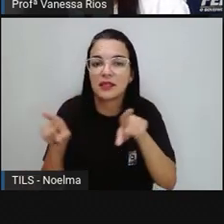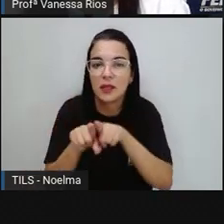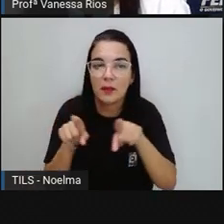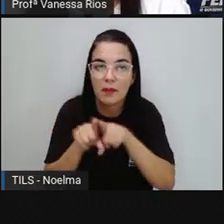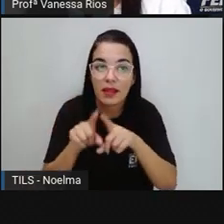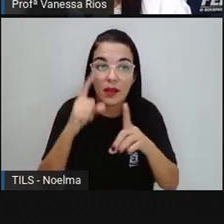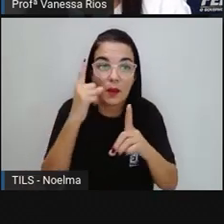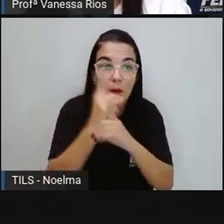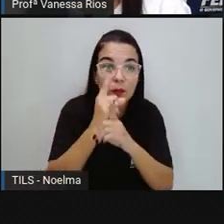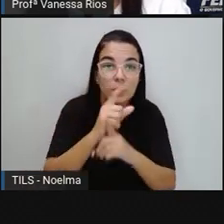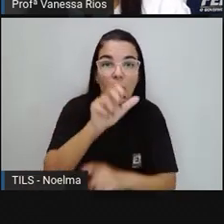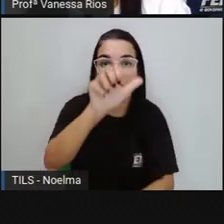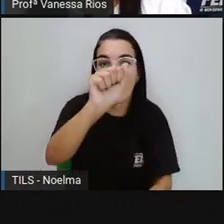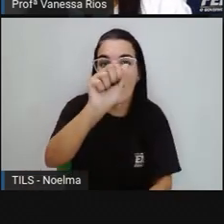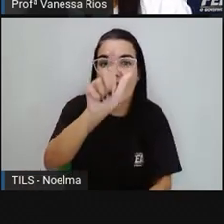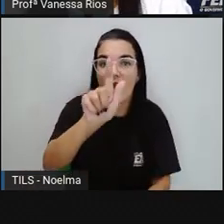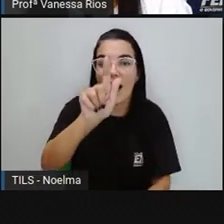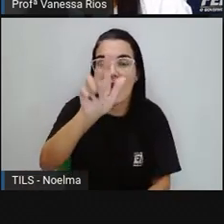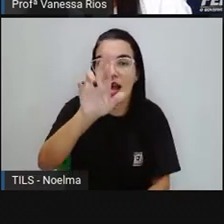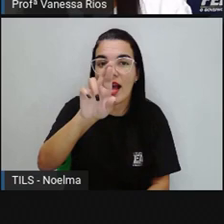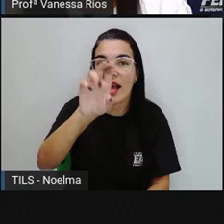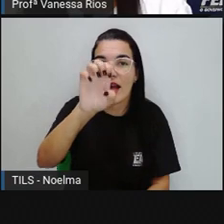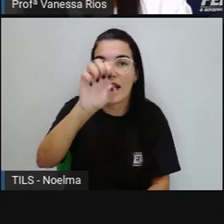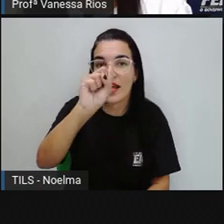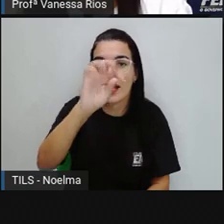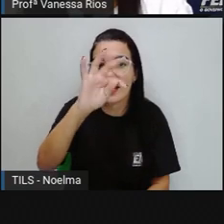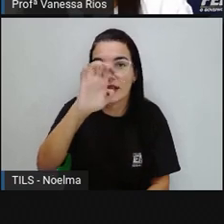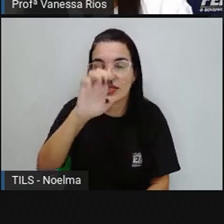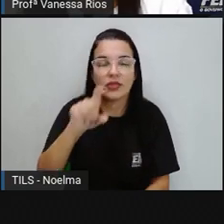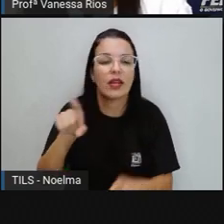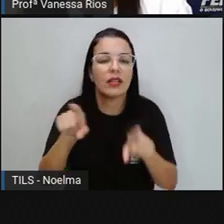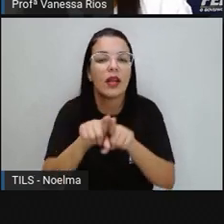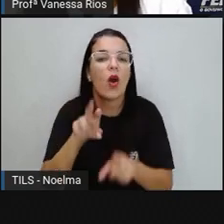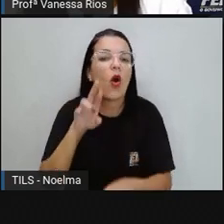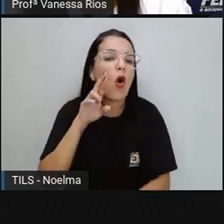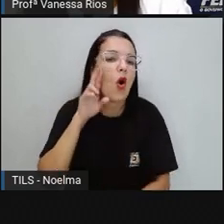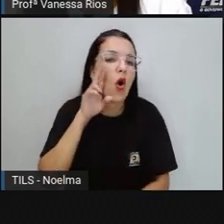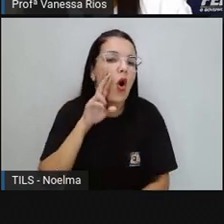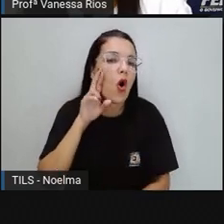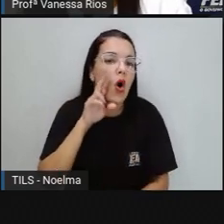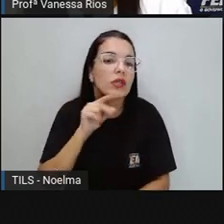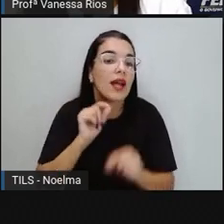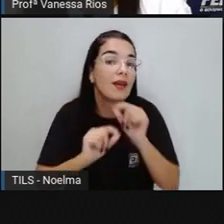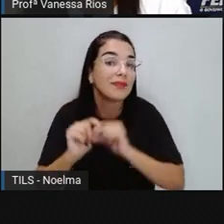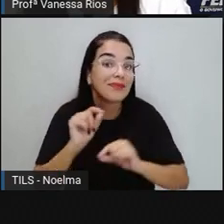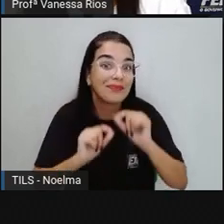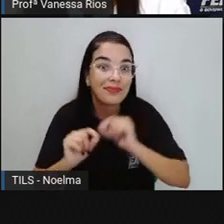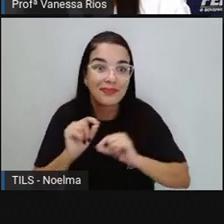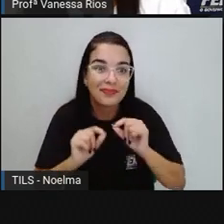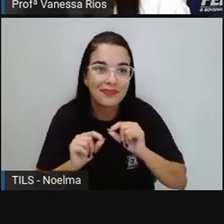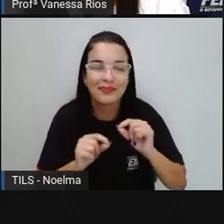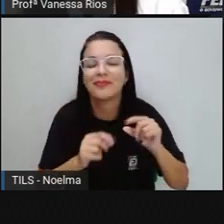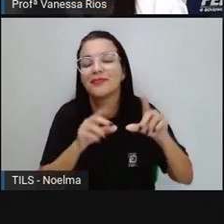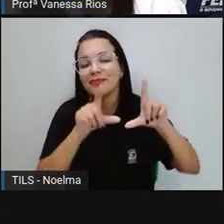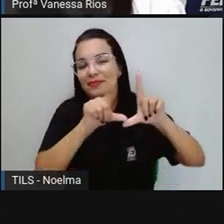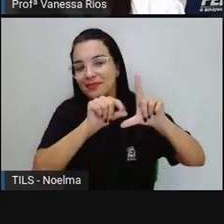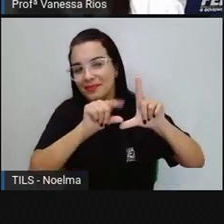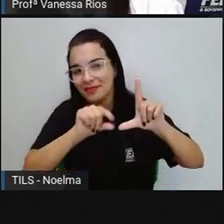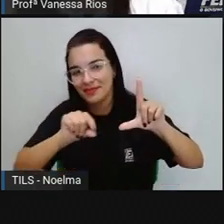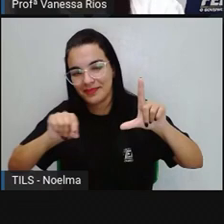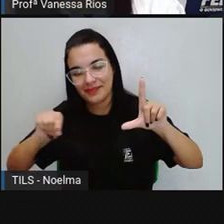mapa da aula anterior, e aqui o rosa representando aí a vegetação da zona